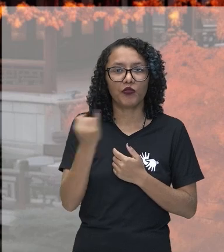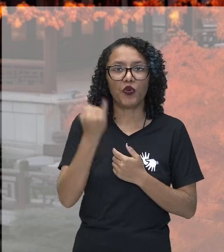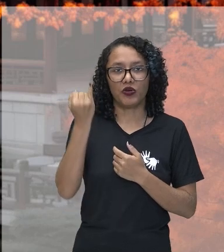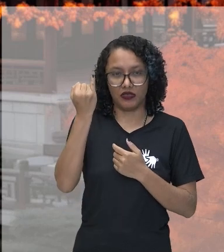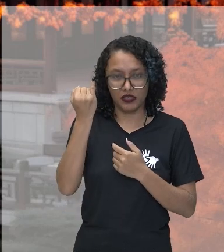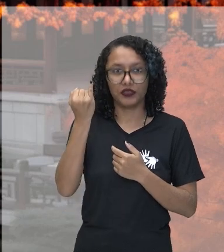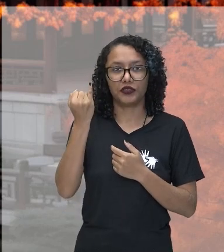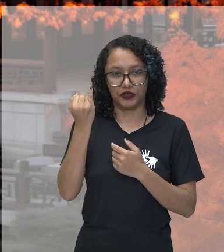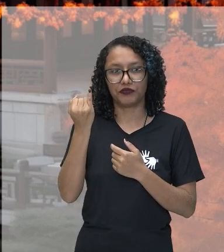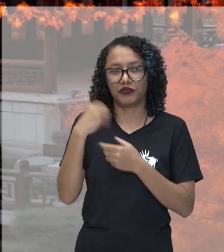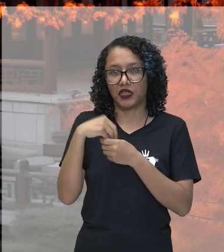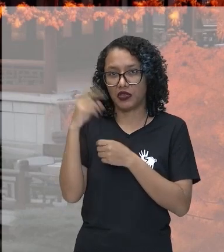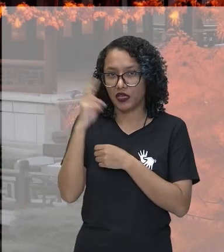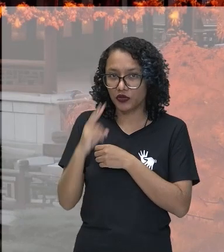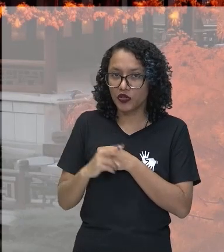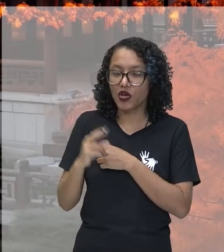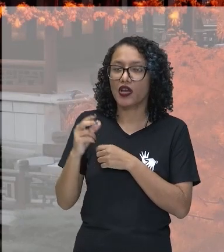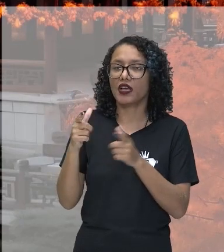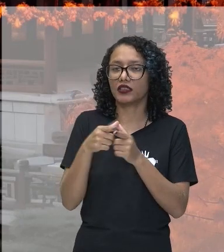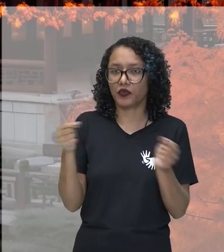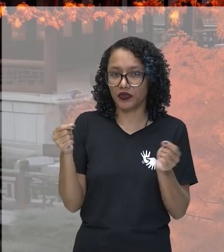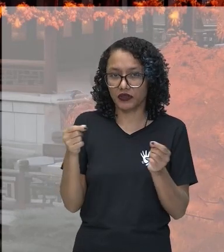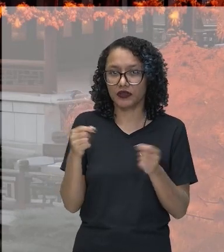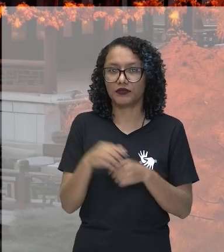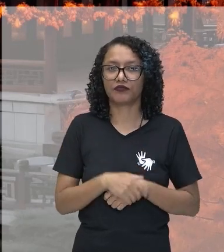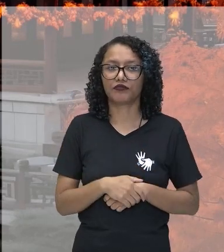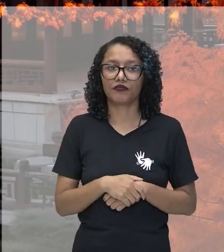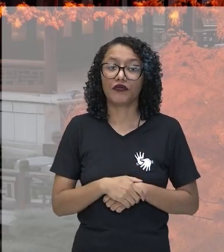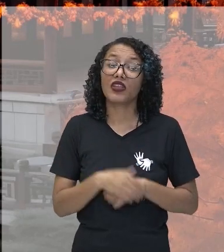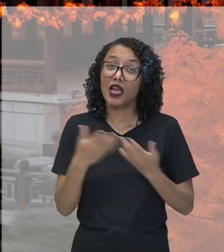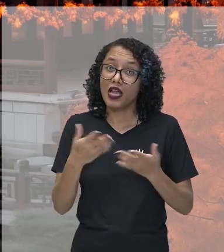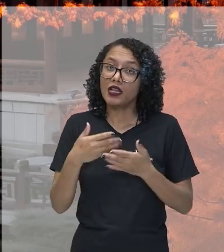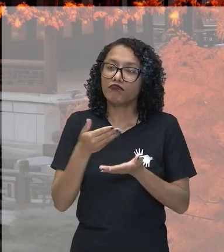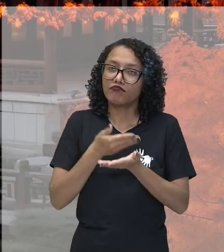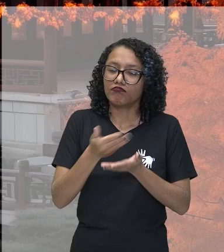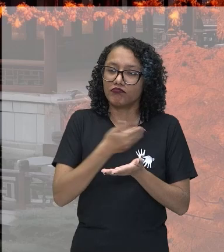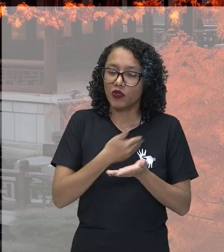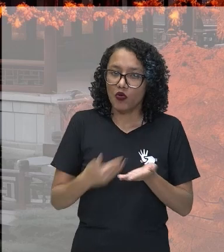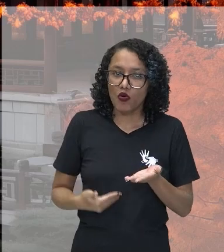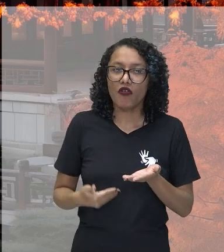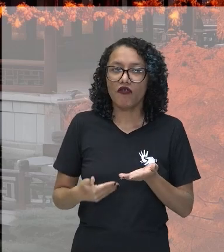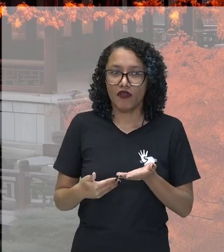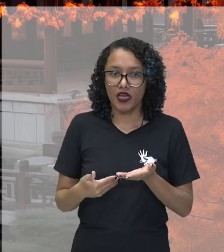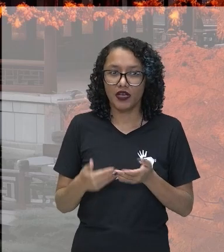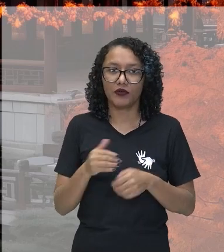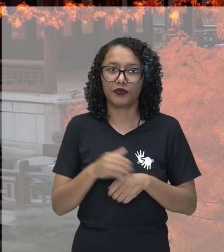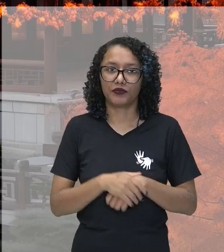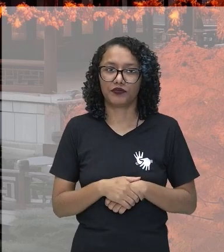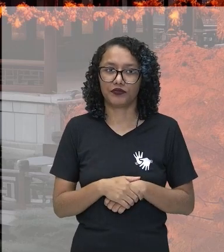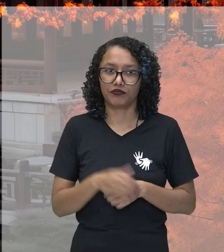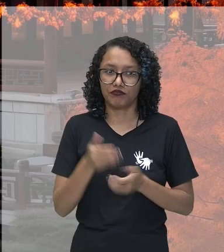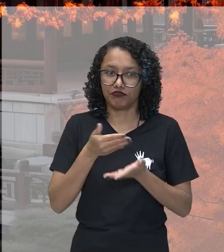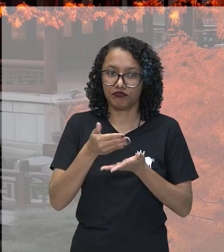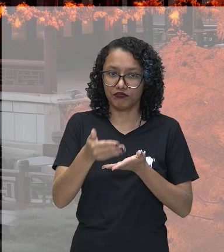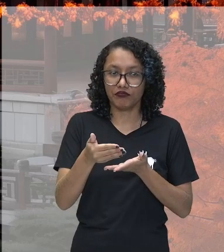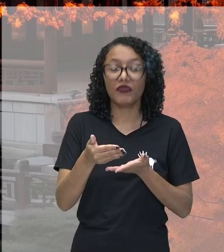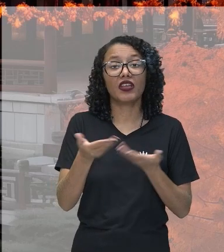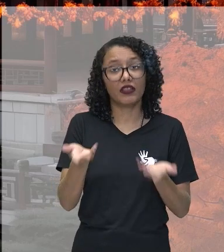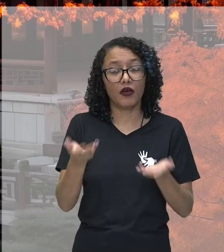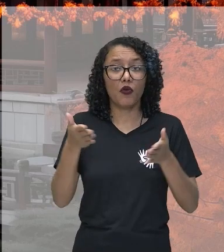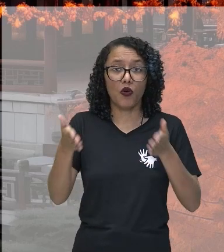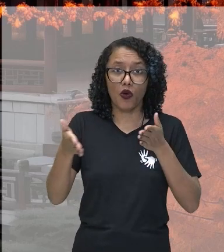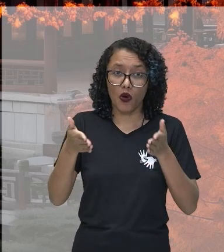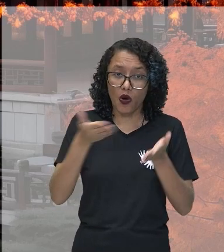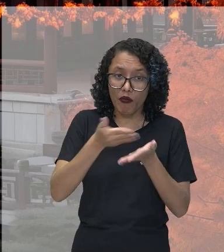japonesa. Que vai assumir o poder logo após a abdicação do último Shogun. E isso vai ocasionar, justamente, o